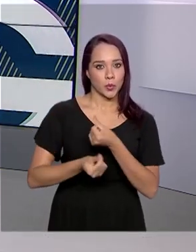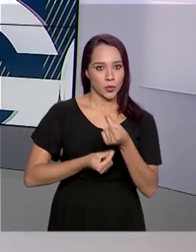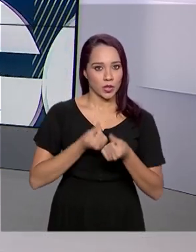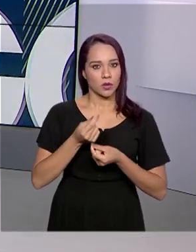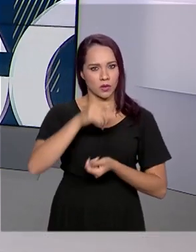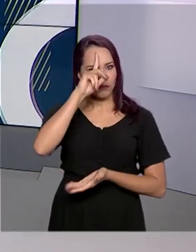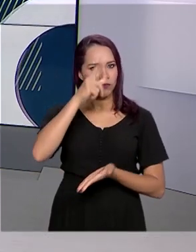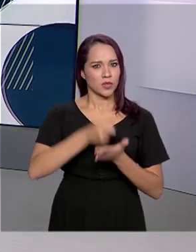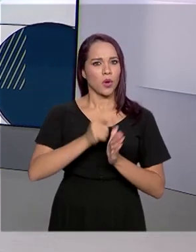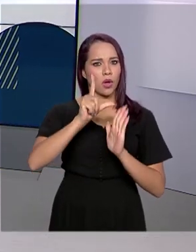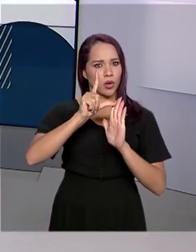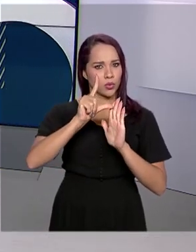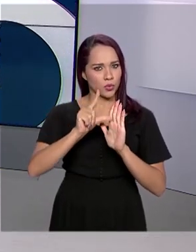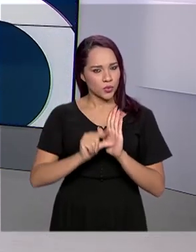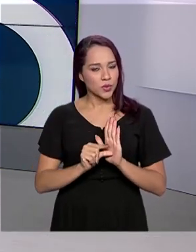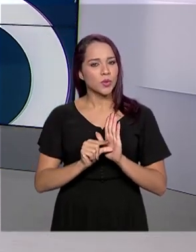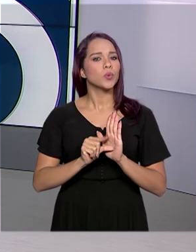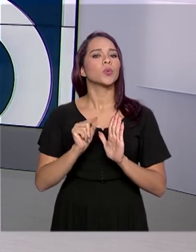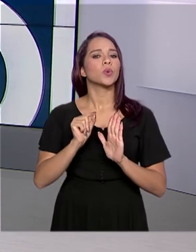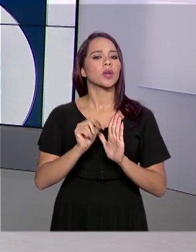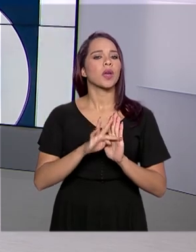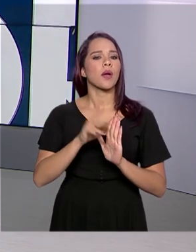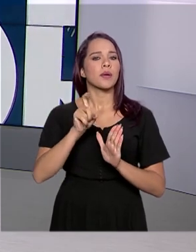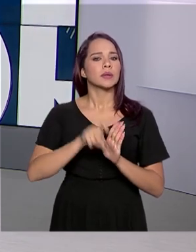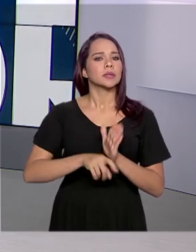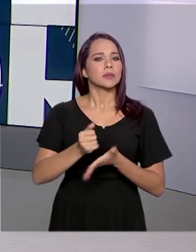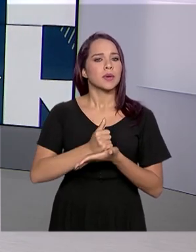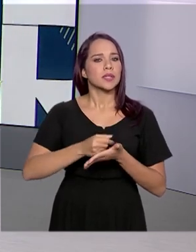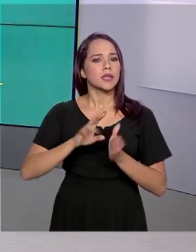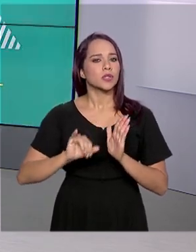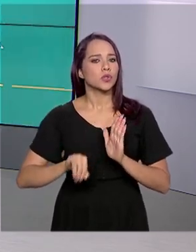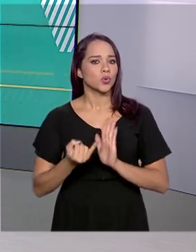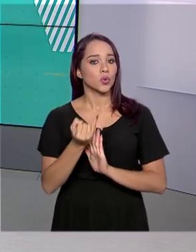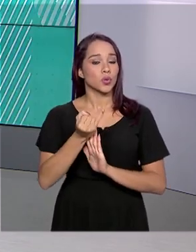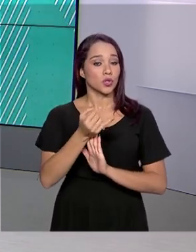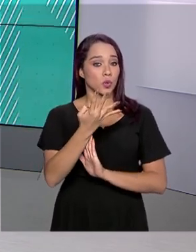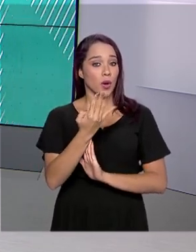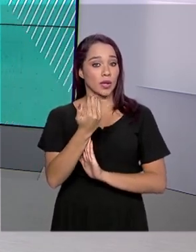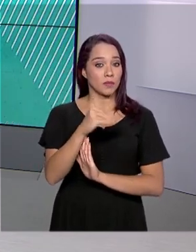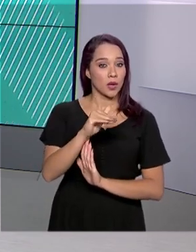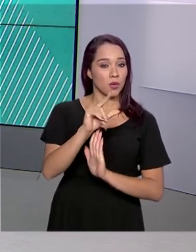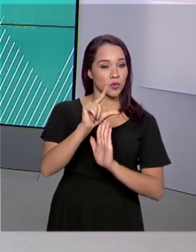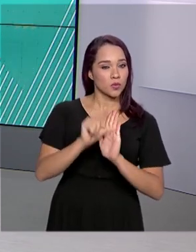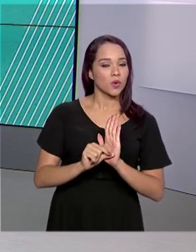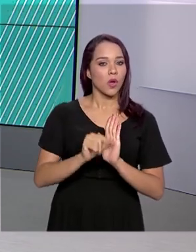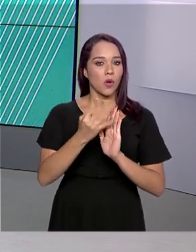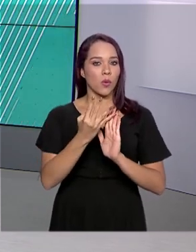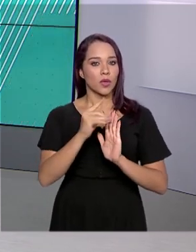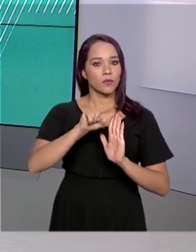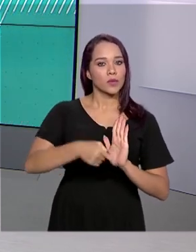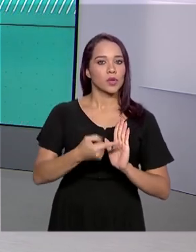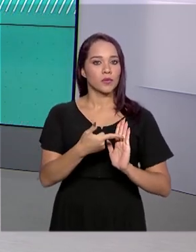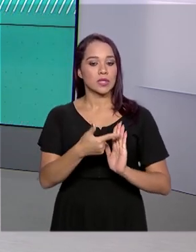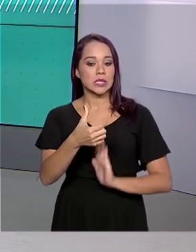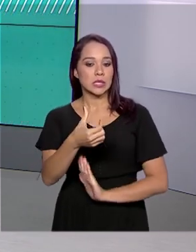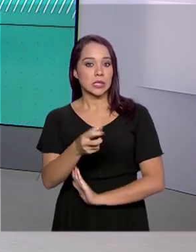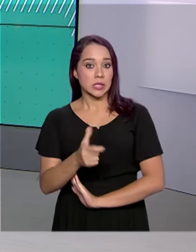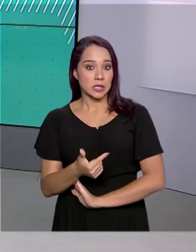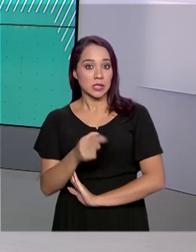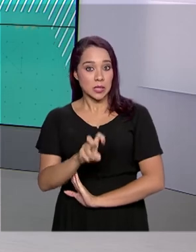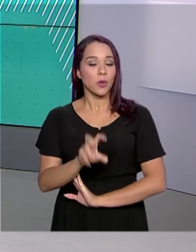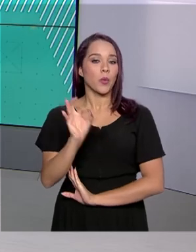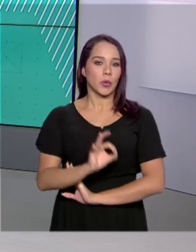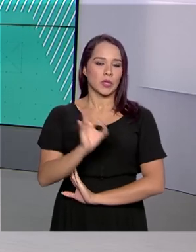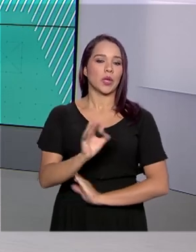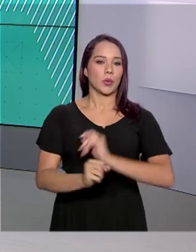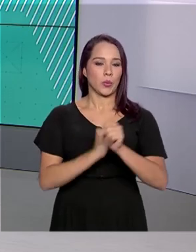decidiu reduzir mais uma vez a taxa básica de juros de 4,5% para 4,25% ao ano.